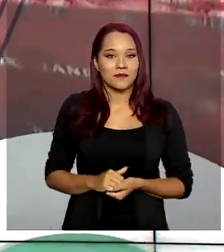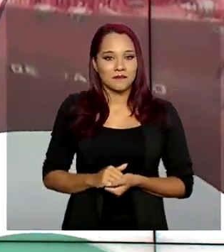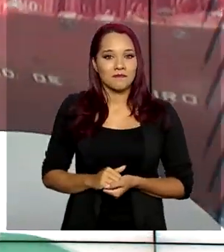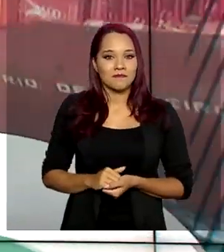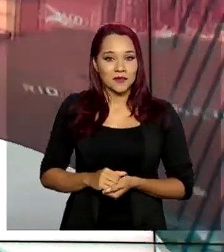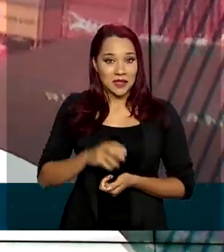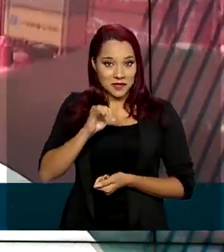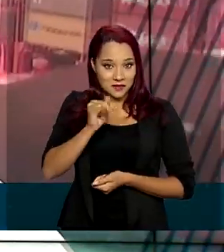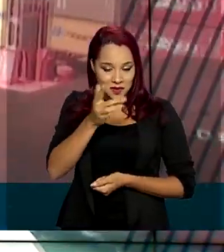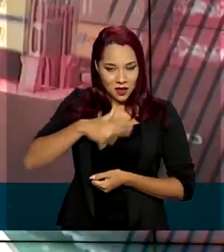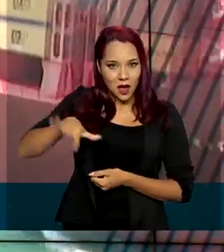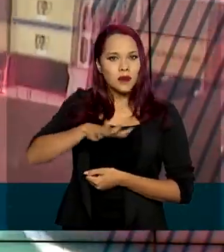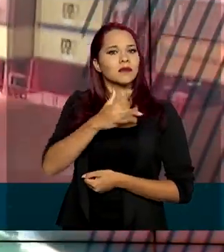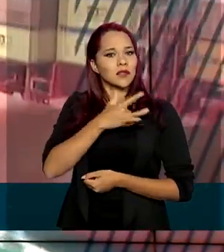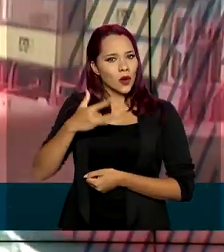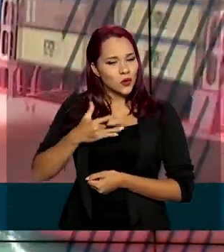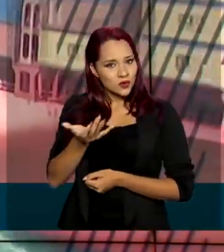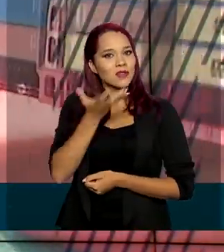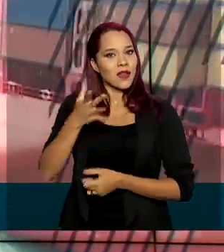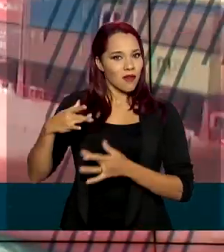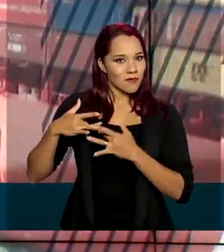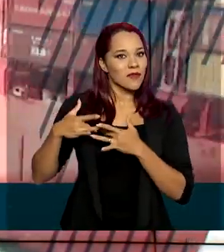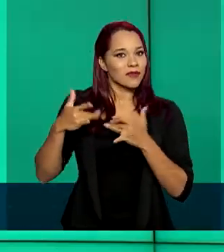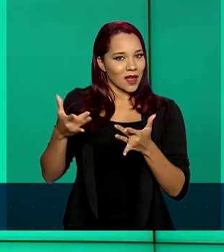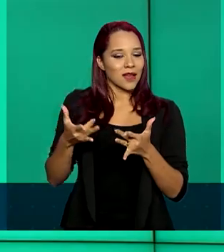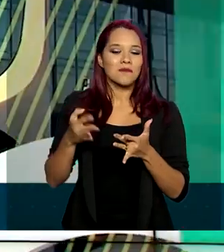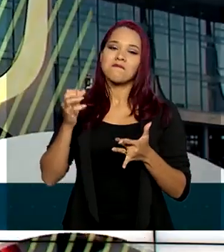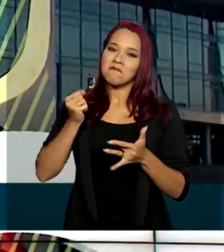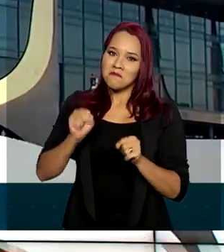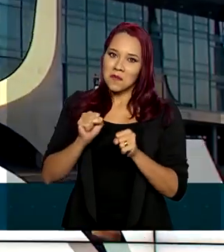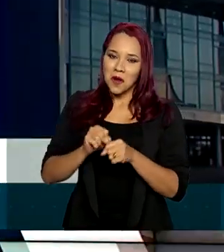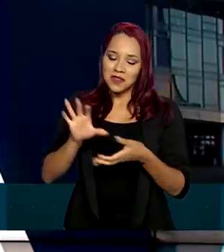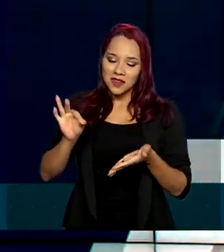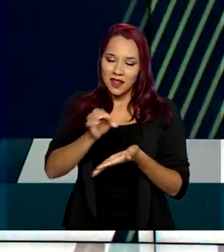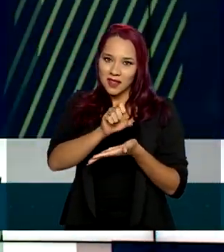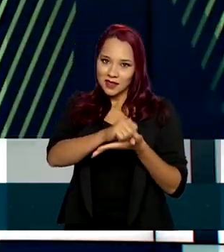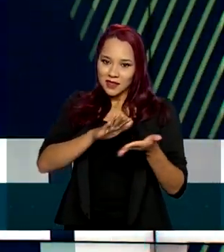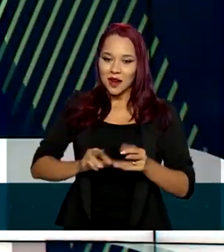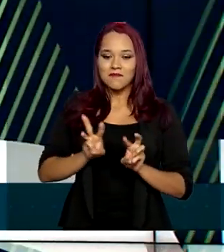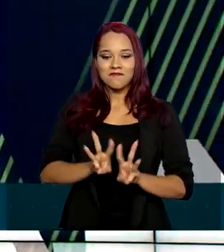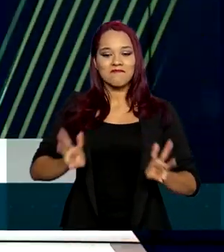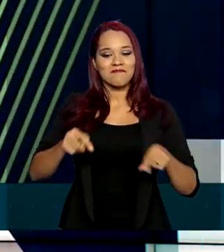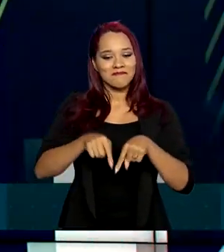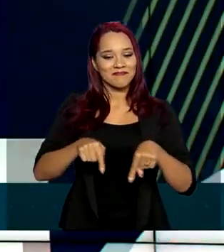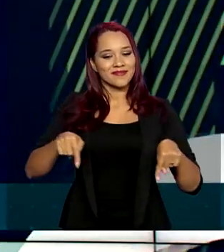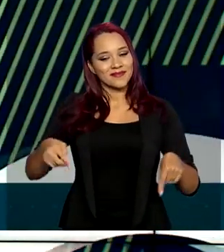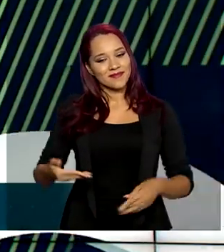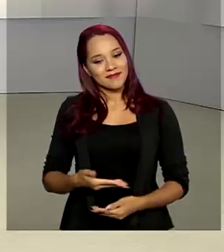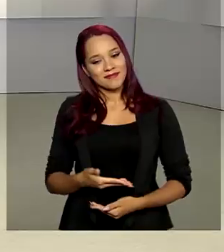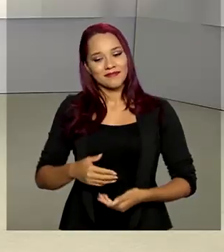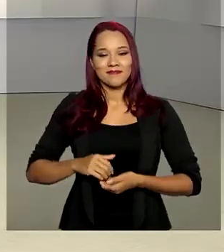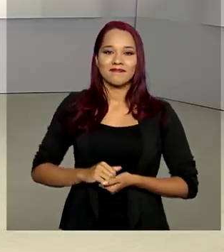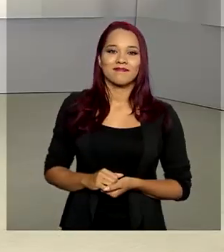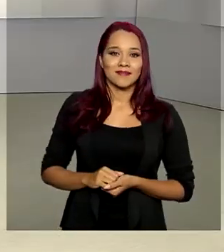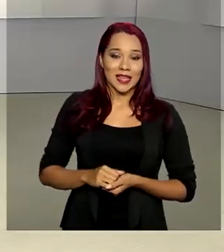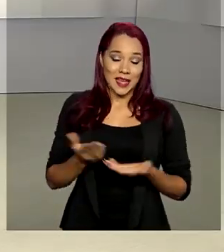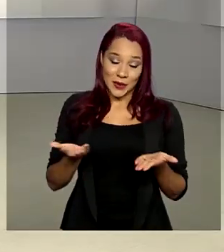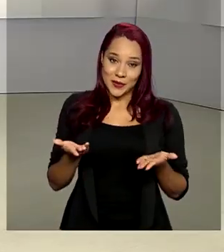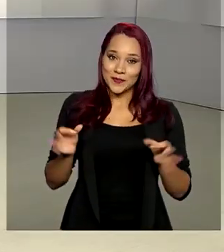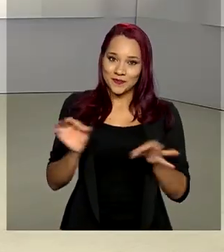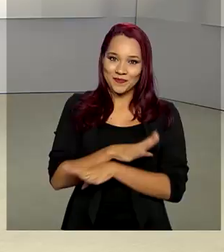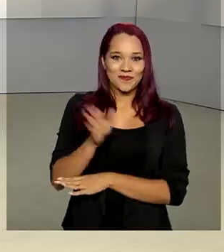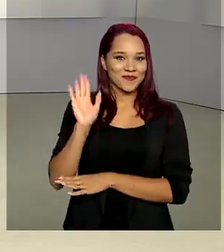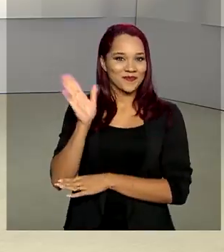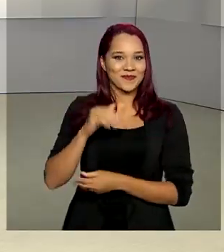E se você é da área de saúde e quer se voluntariar, pode se cadastrar pelo endereço que aparece aí na sua tela. A gente fica por aqui.